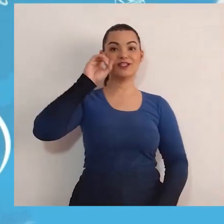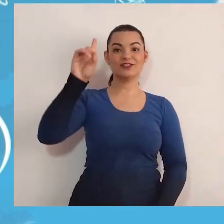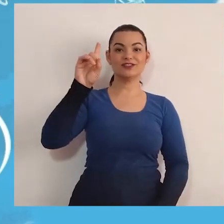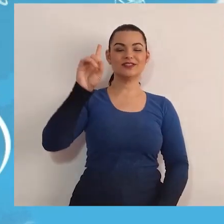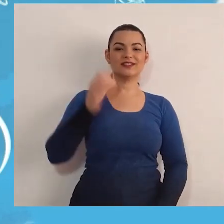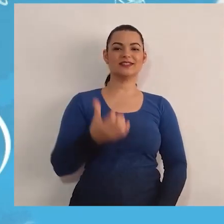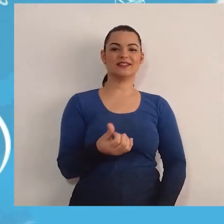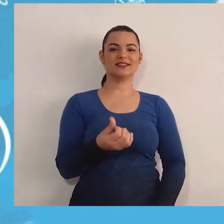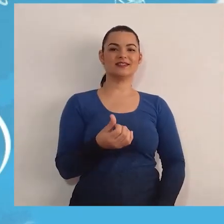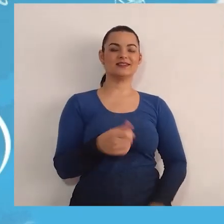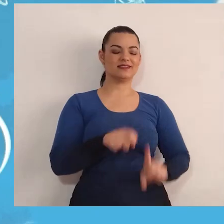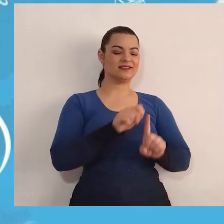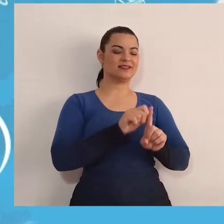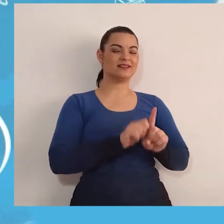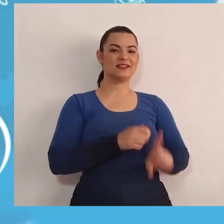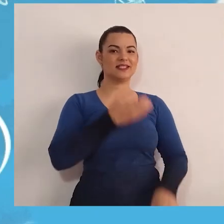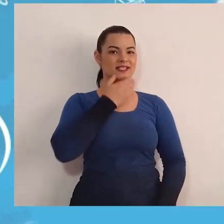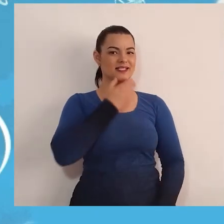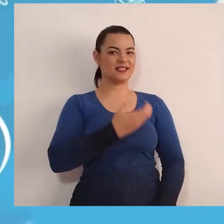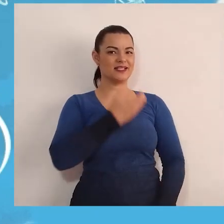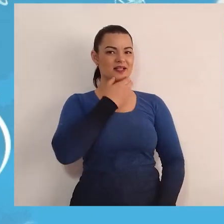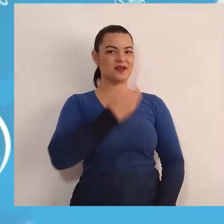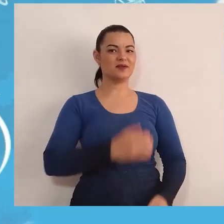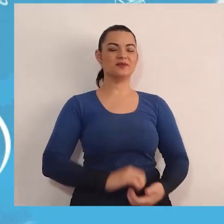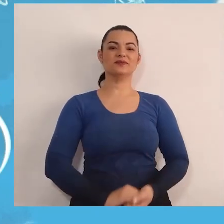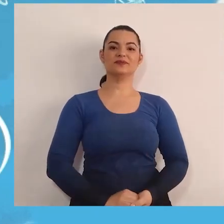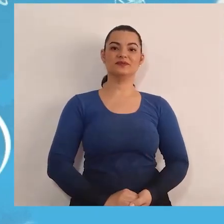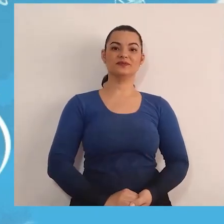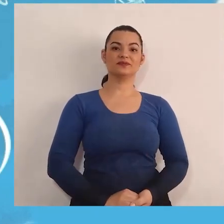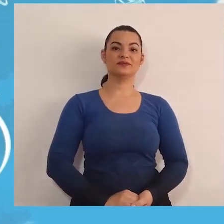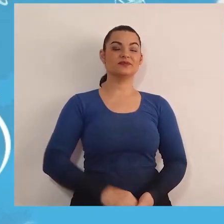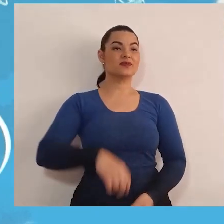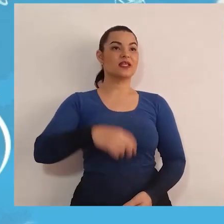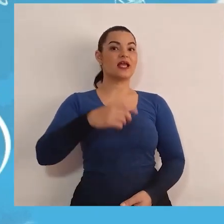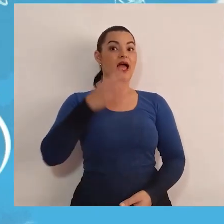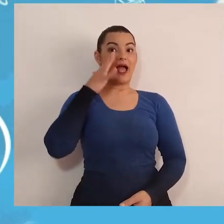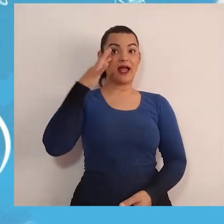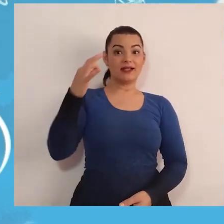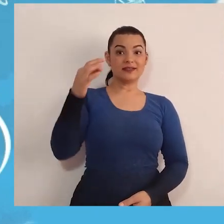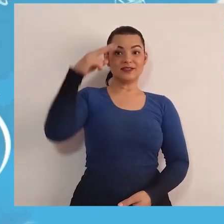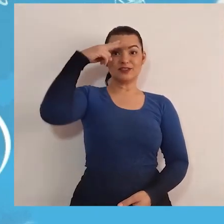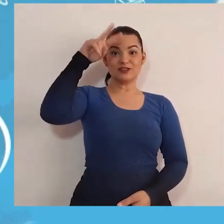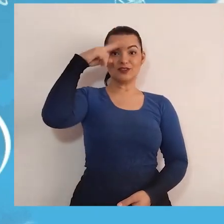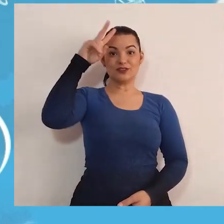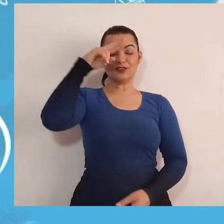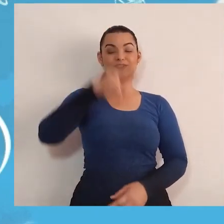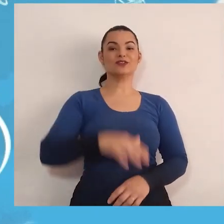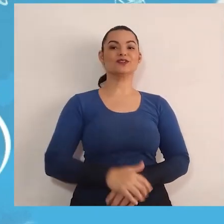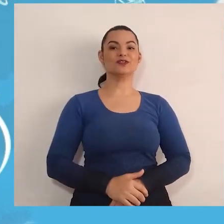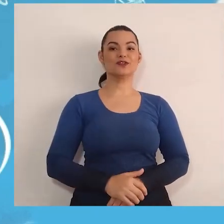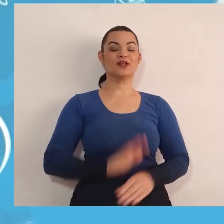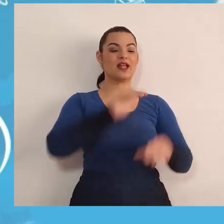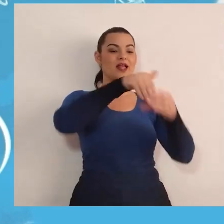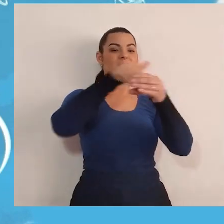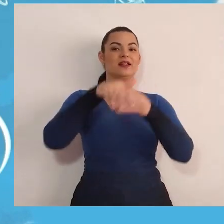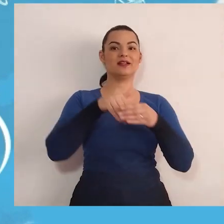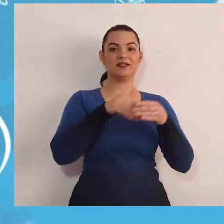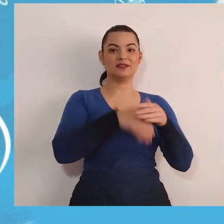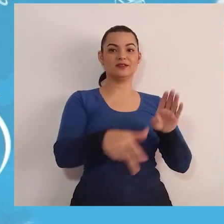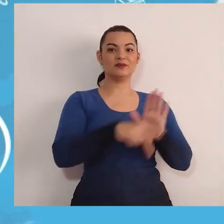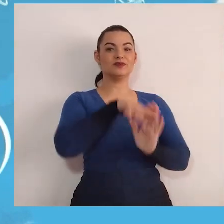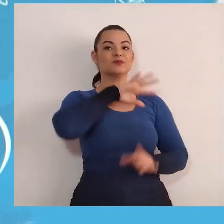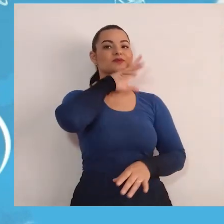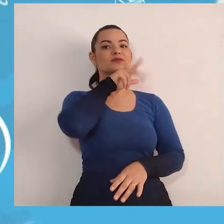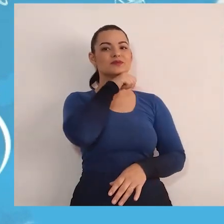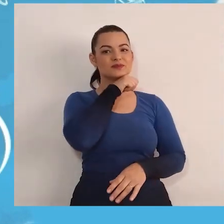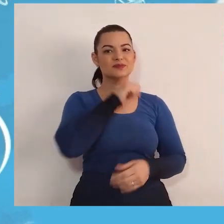6 de dezembro. Inspirados na história Eleição dos Bichos, dos autores André Rodrigues, Larissa Ribeiro, Paula